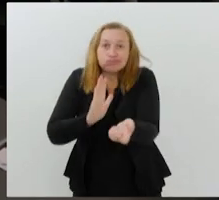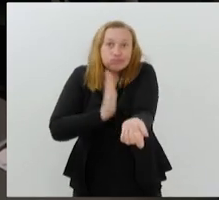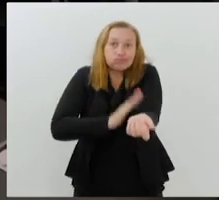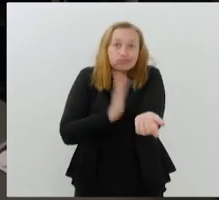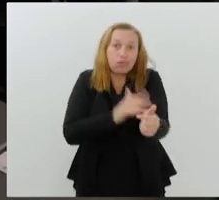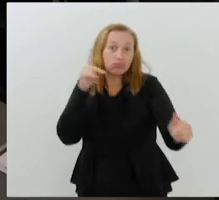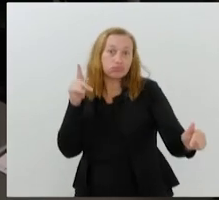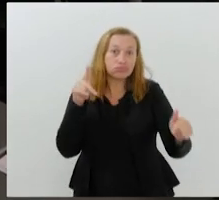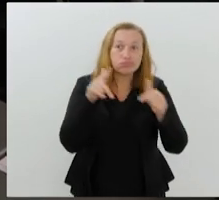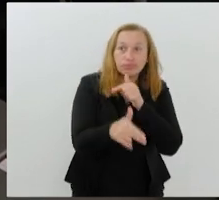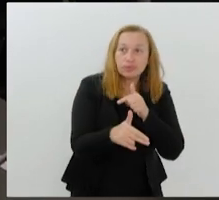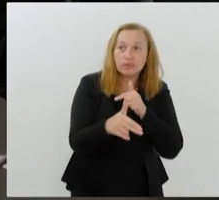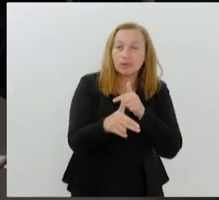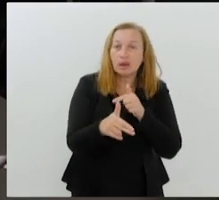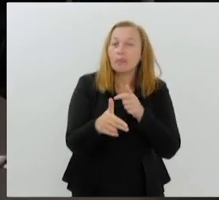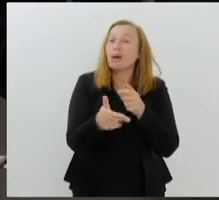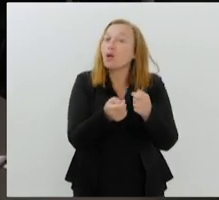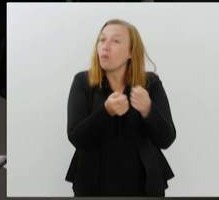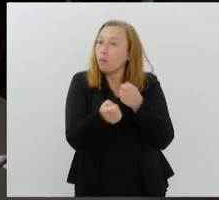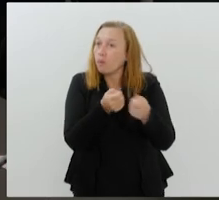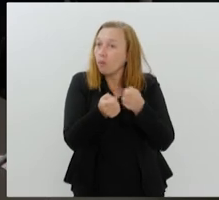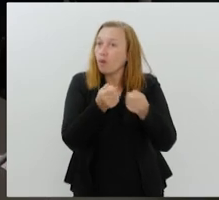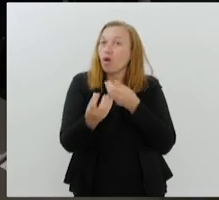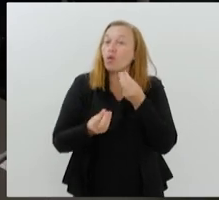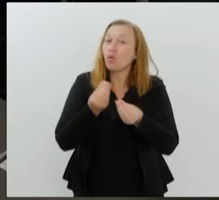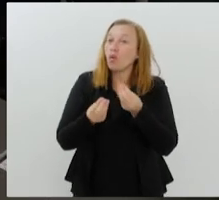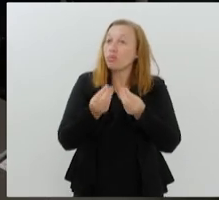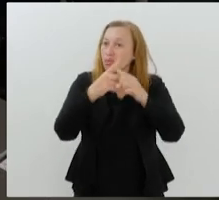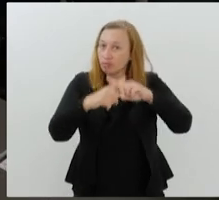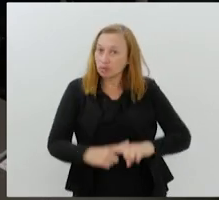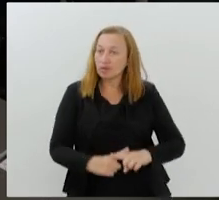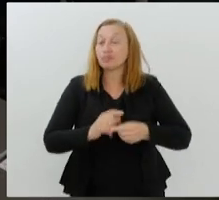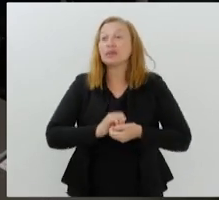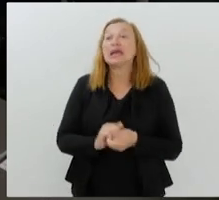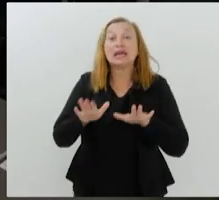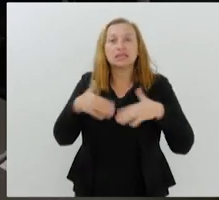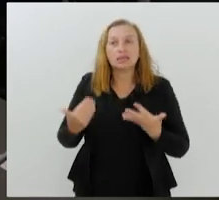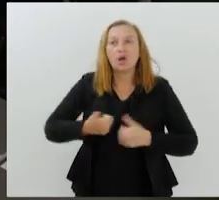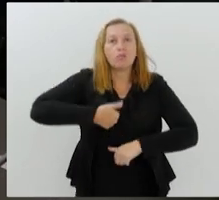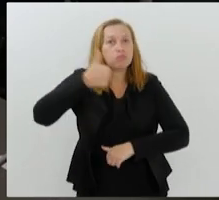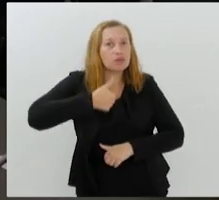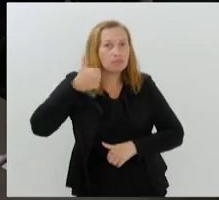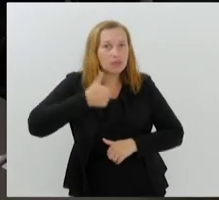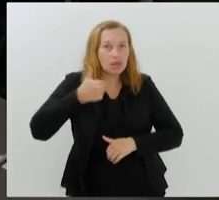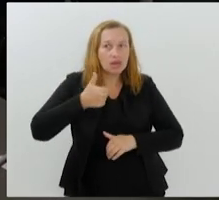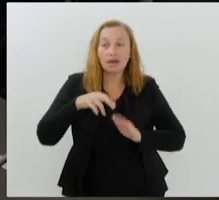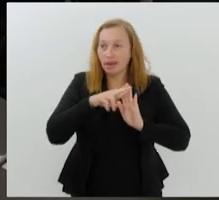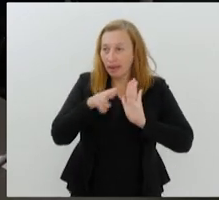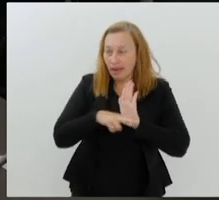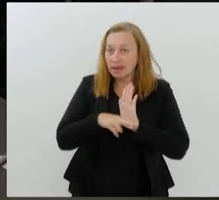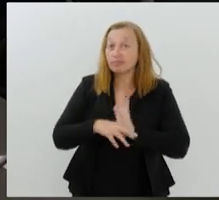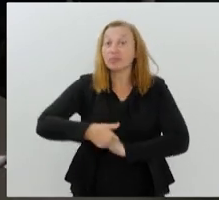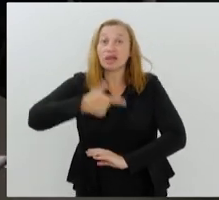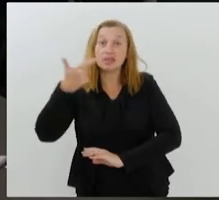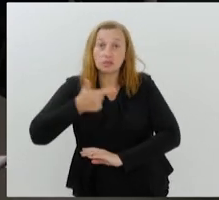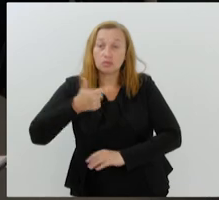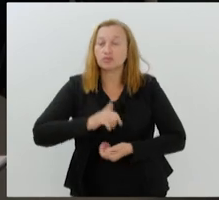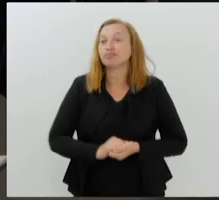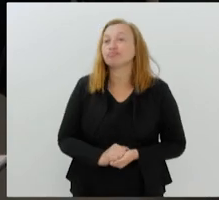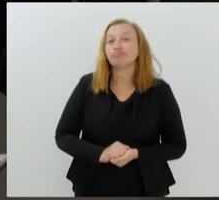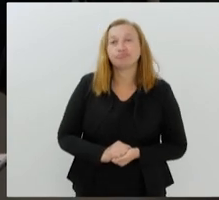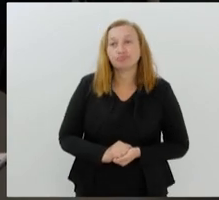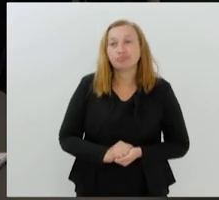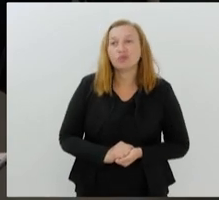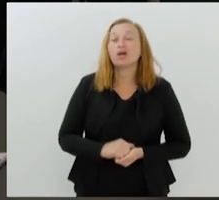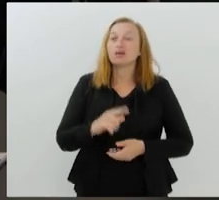intervenção, pelo menos para regular a forma dessas apostas. Então, essa é a primeira medida a ser enfrentada. A segunda grande medida. A gente